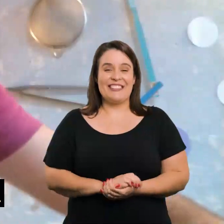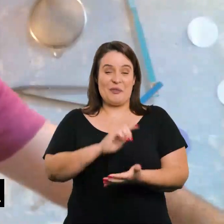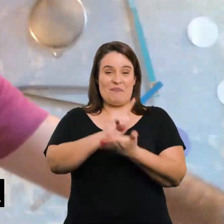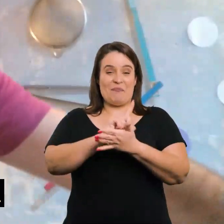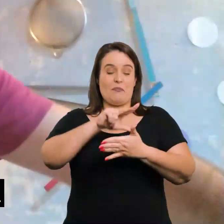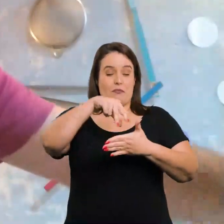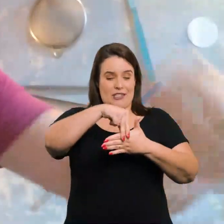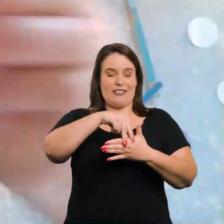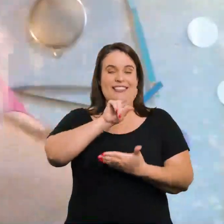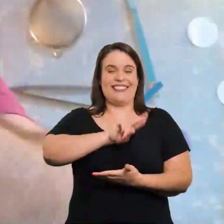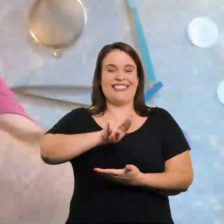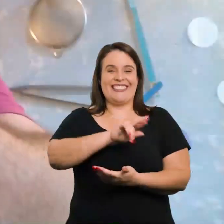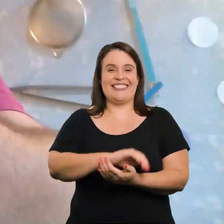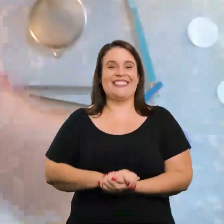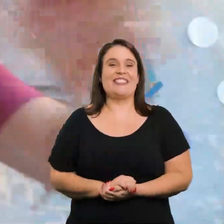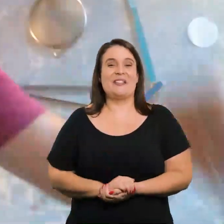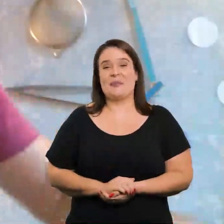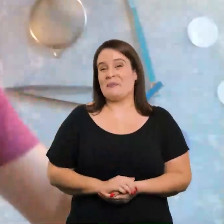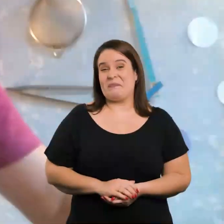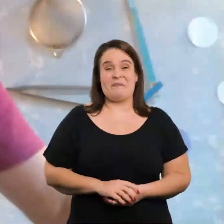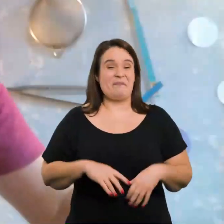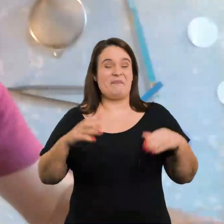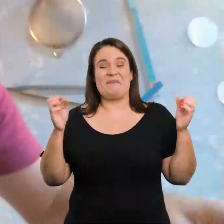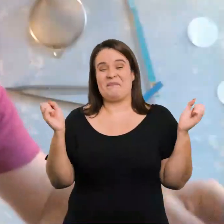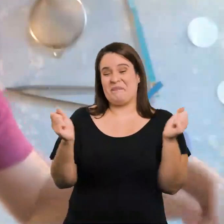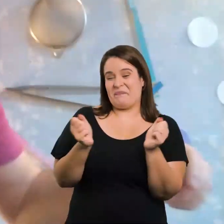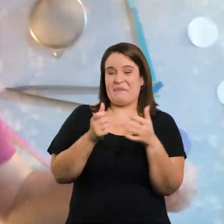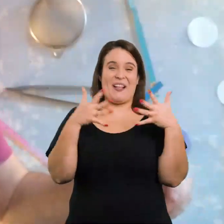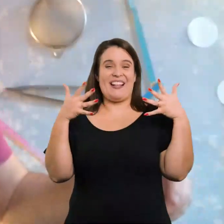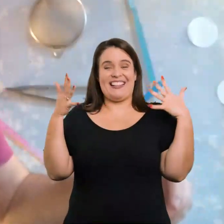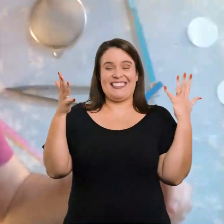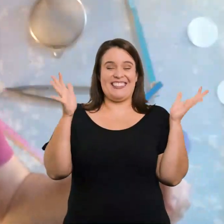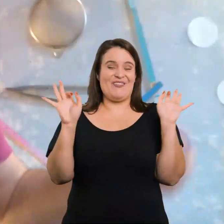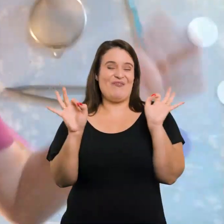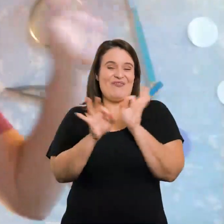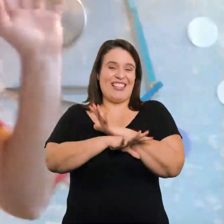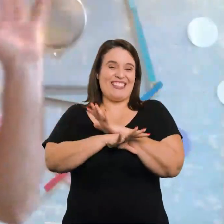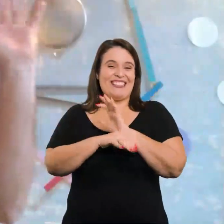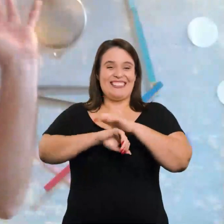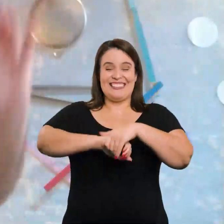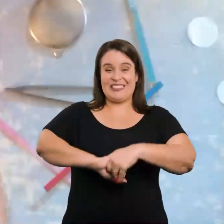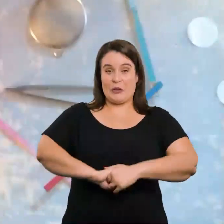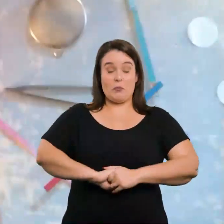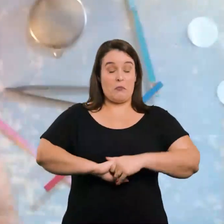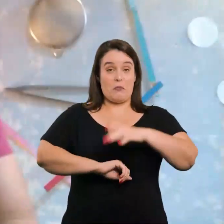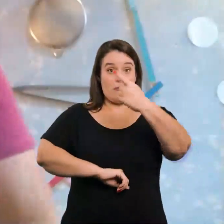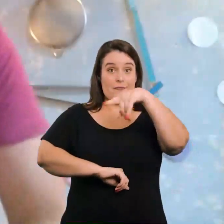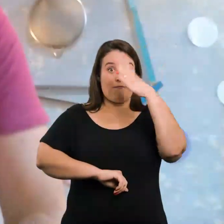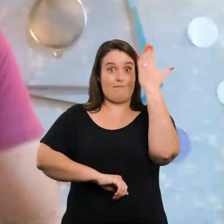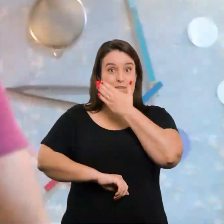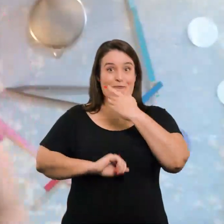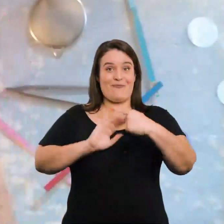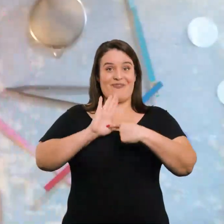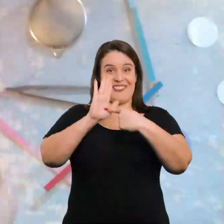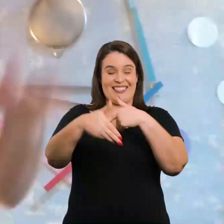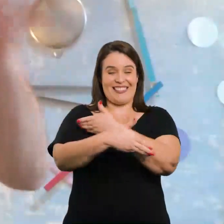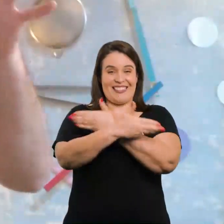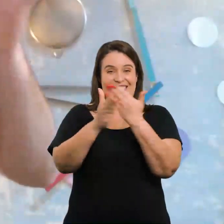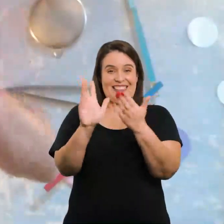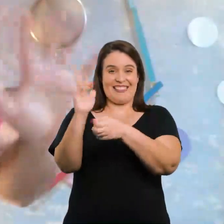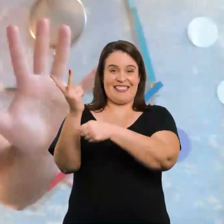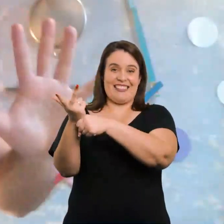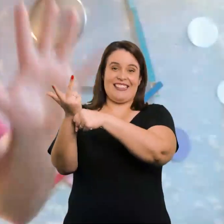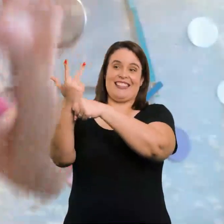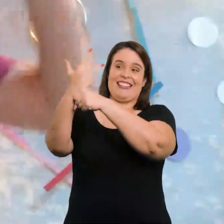usar dois clips. Aquele que a gente usa para prender papel. E voilá! Está pronto a minha escultura, desenho.